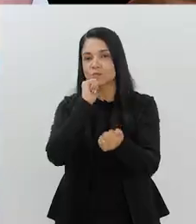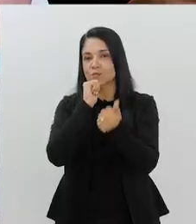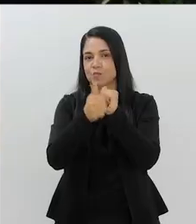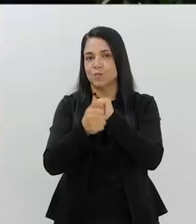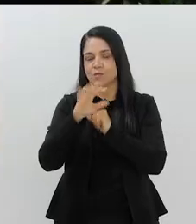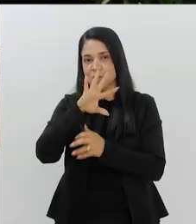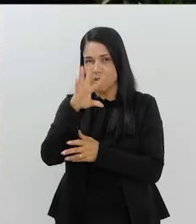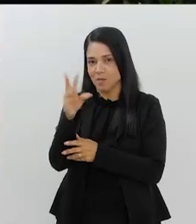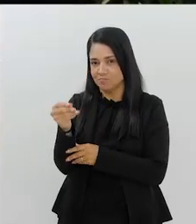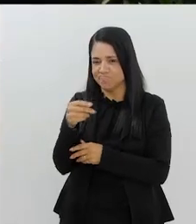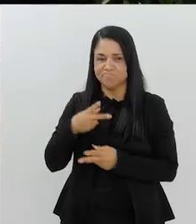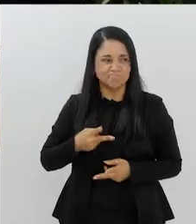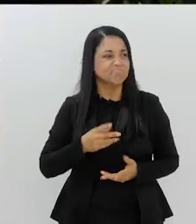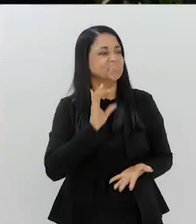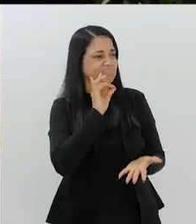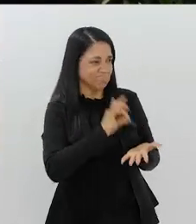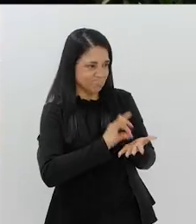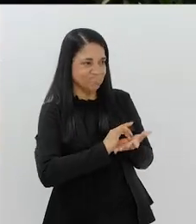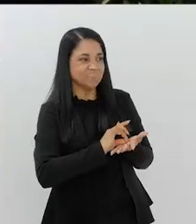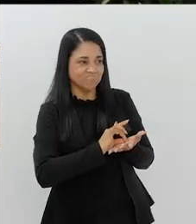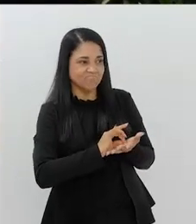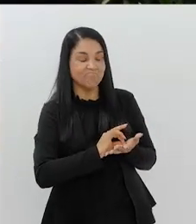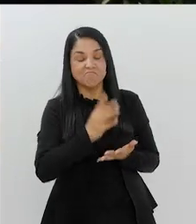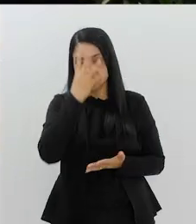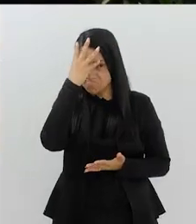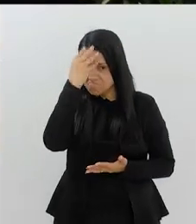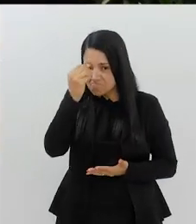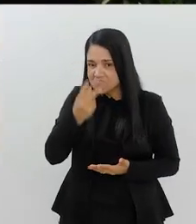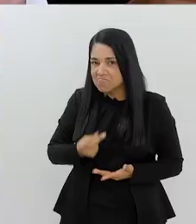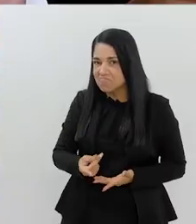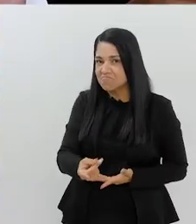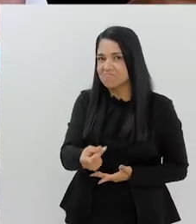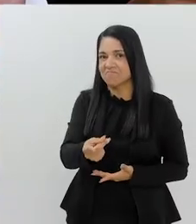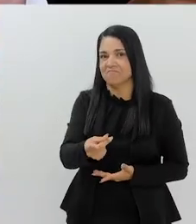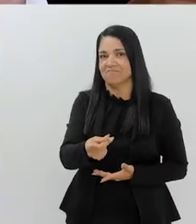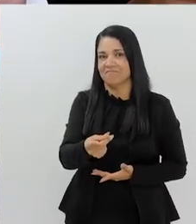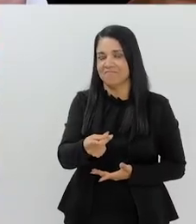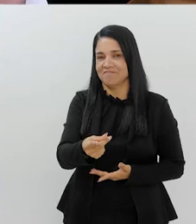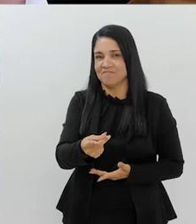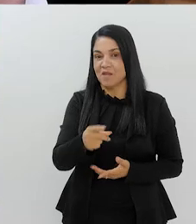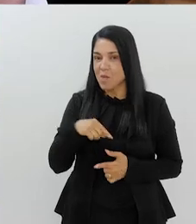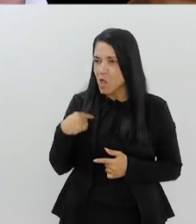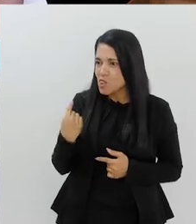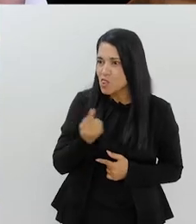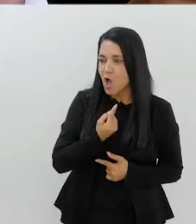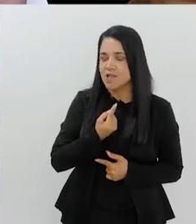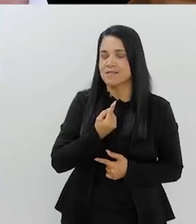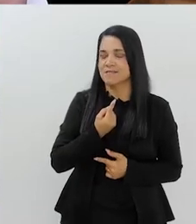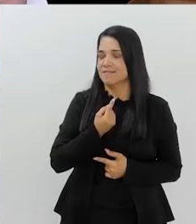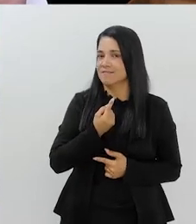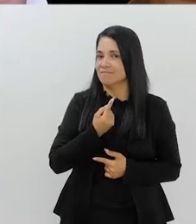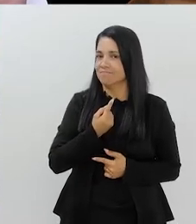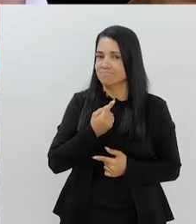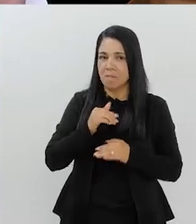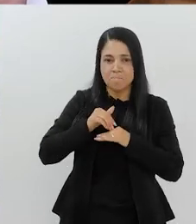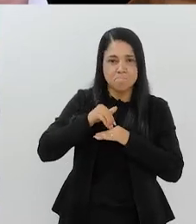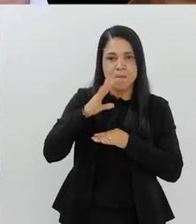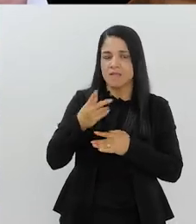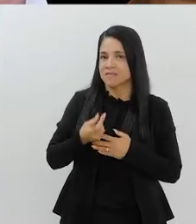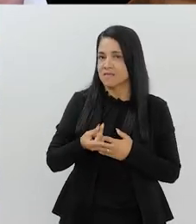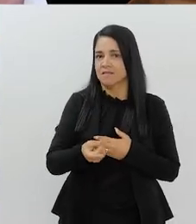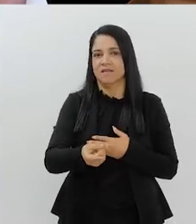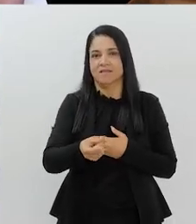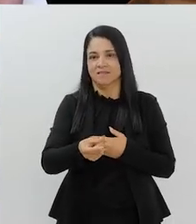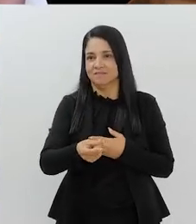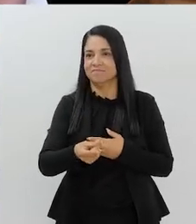paralímpico. Com certeza, porque ele é eterno. Sim, é eterno e para nós é mais do que eterno. Com certeza. E eu vou